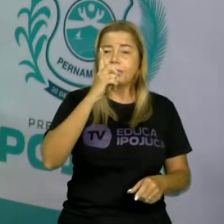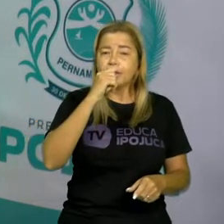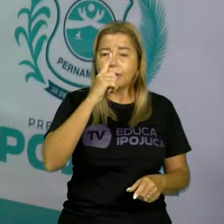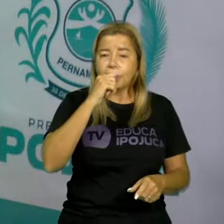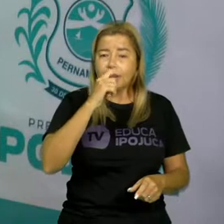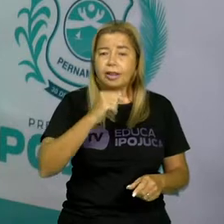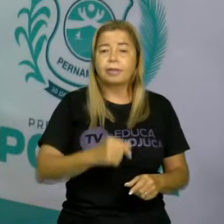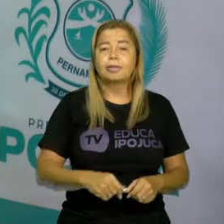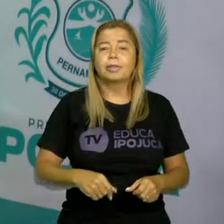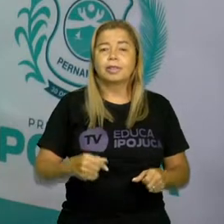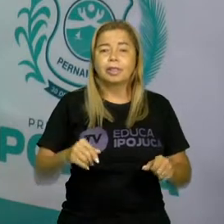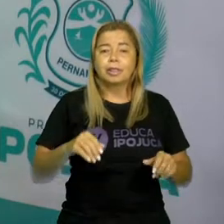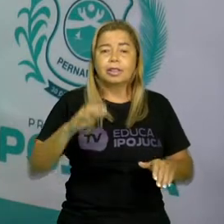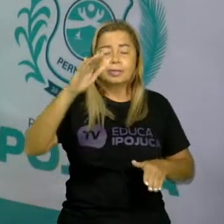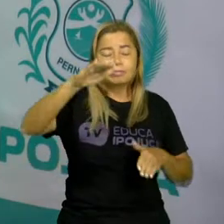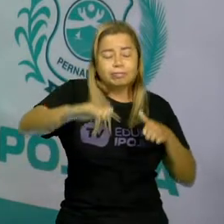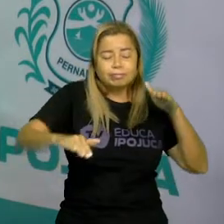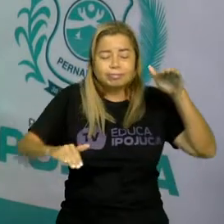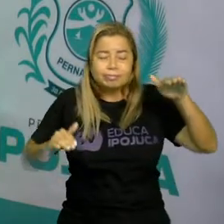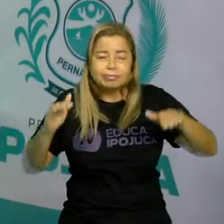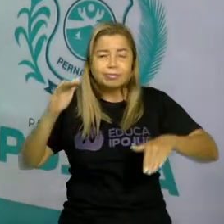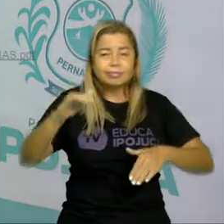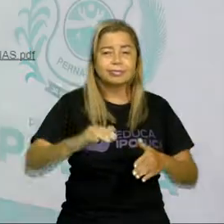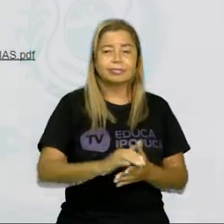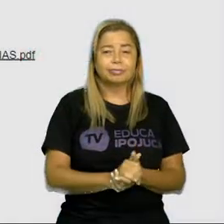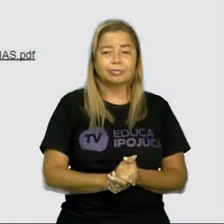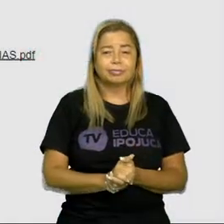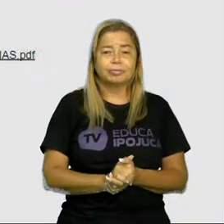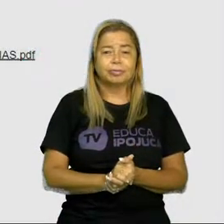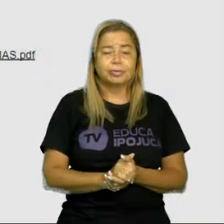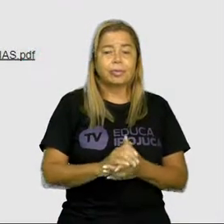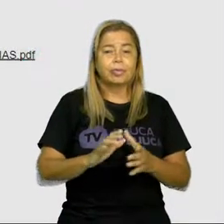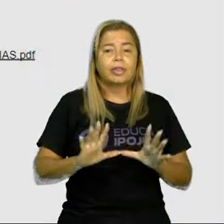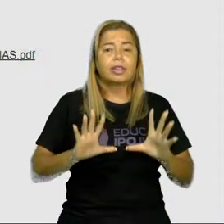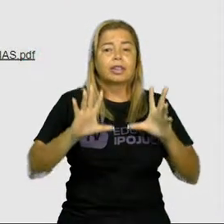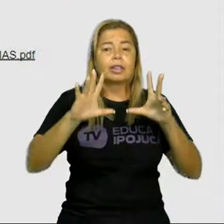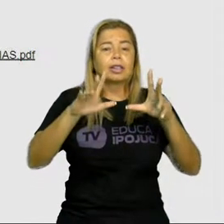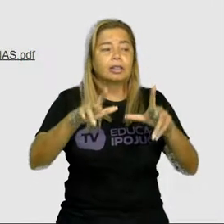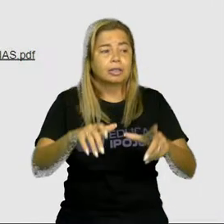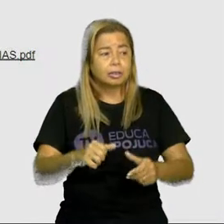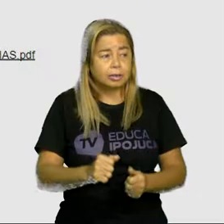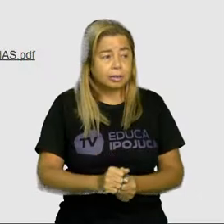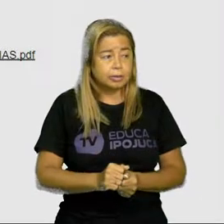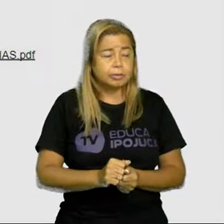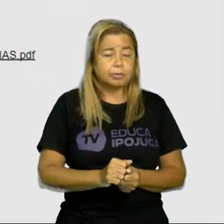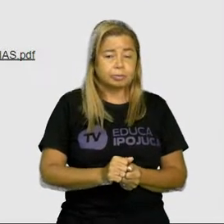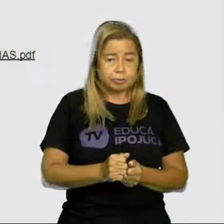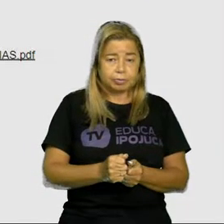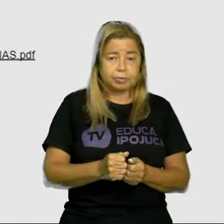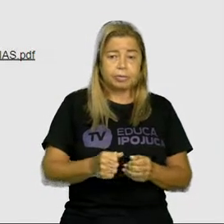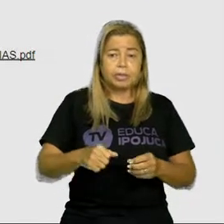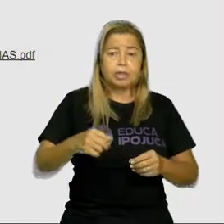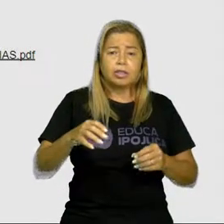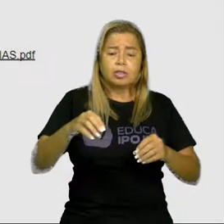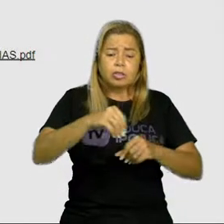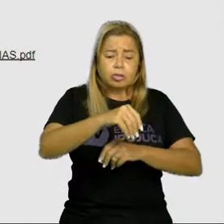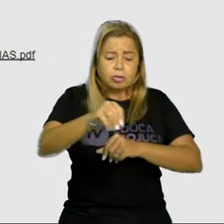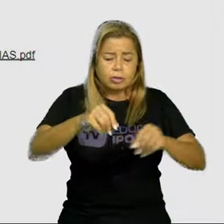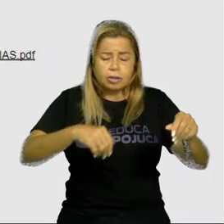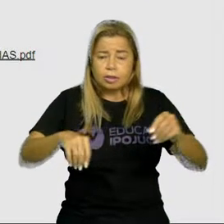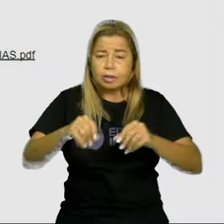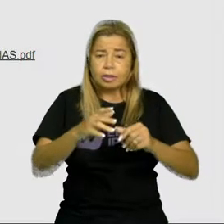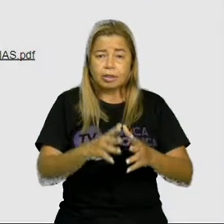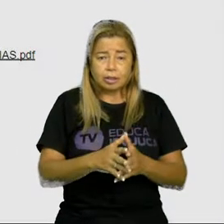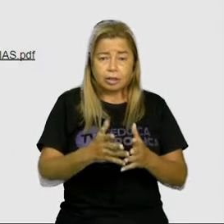nadar. Então, animais terrestres são classificados de acordo com o ambiente que vive.